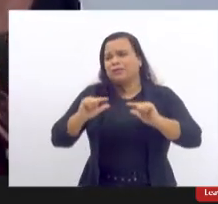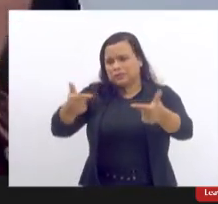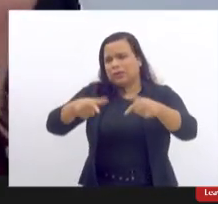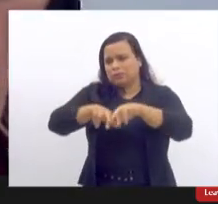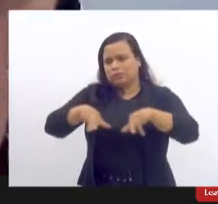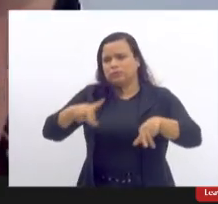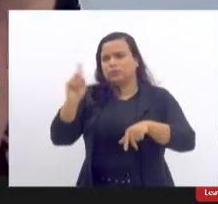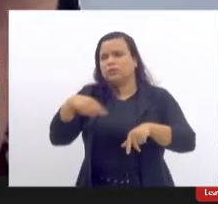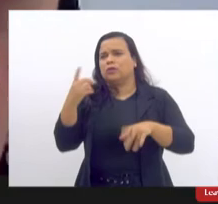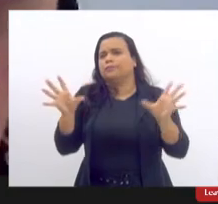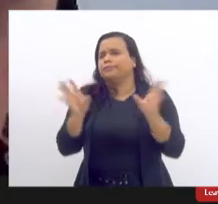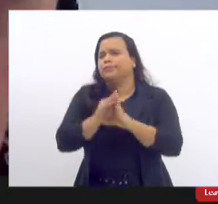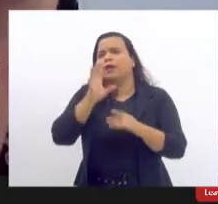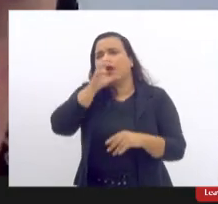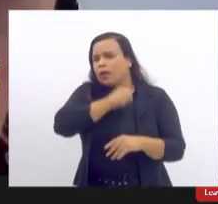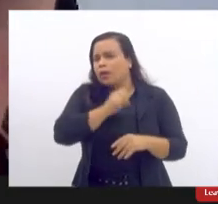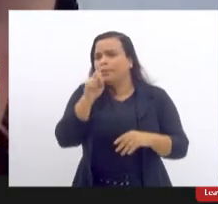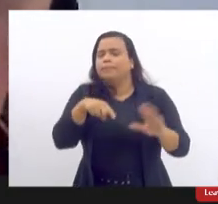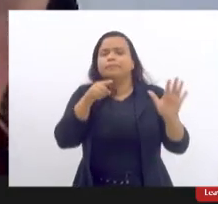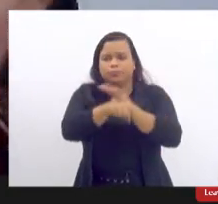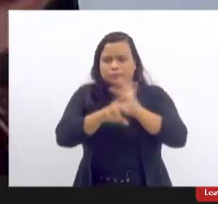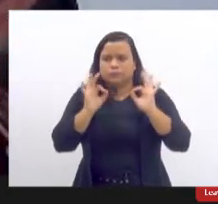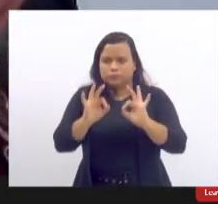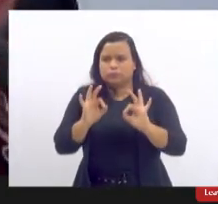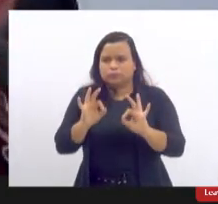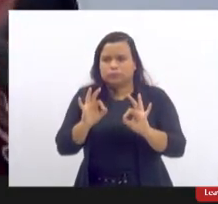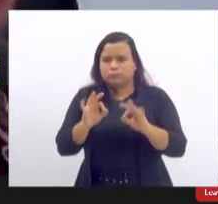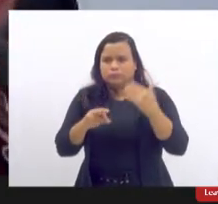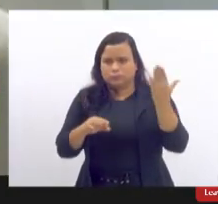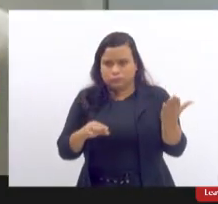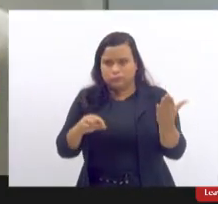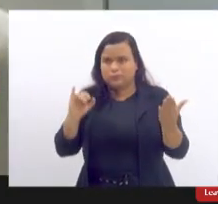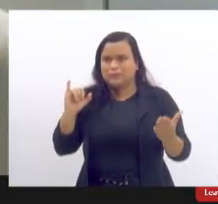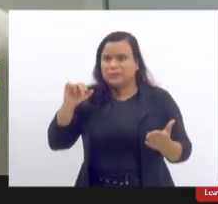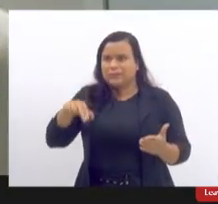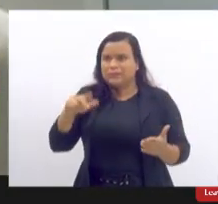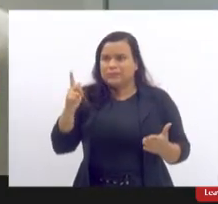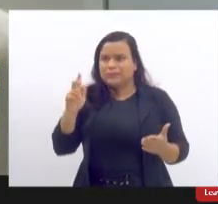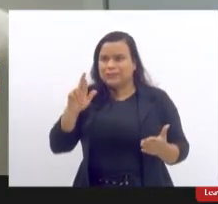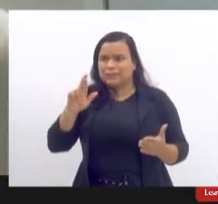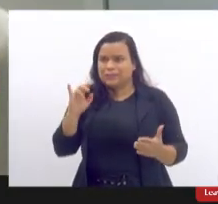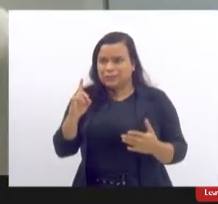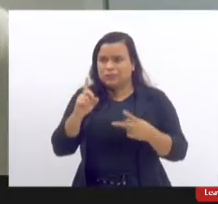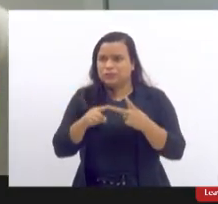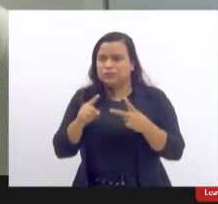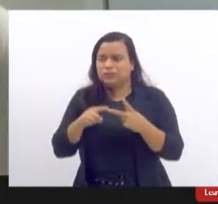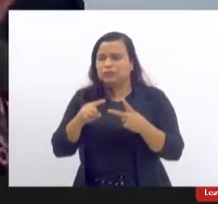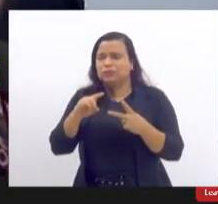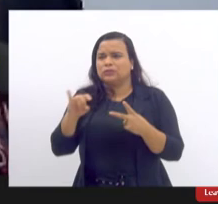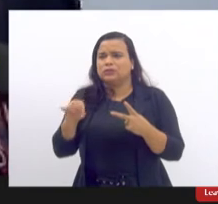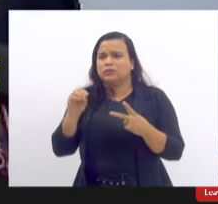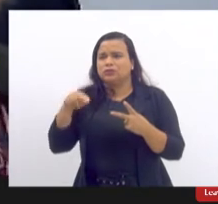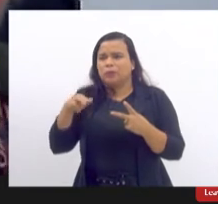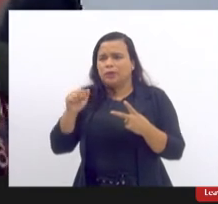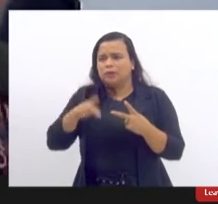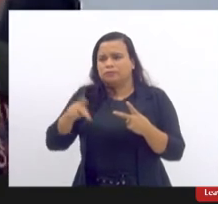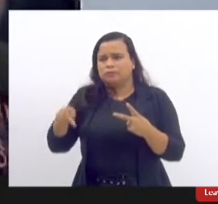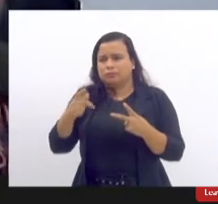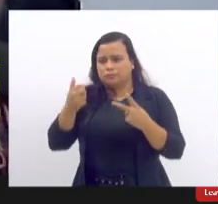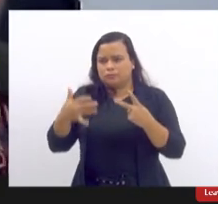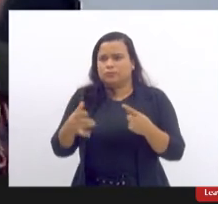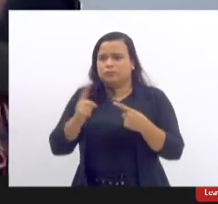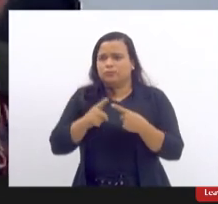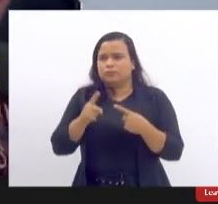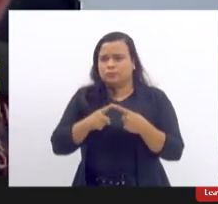rapidamente são perguntas direcionadas a você a Ingrid e a professora Joana eu